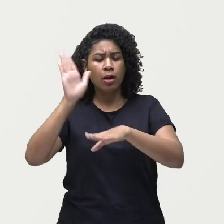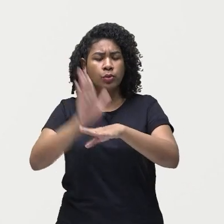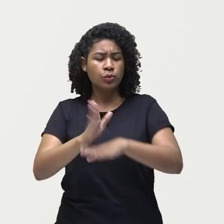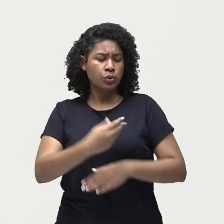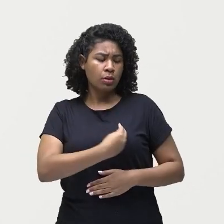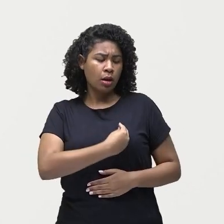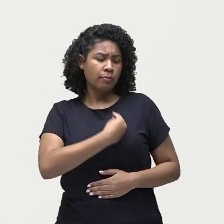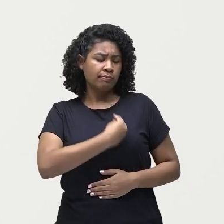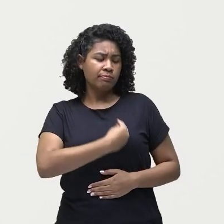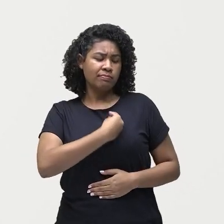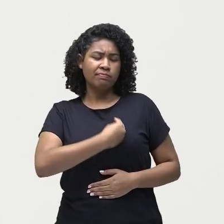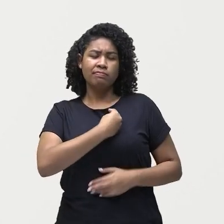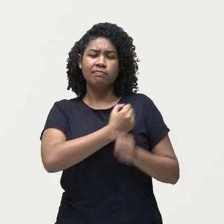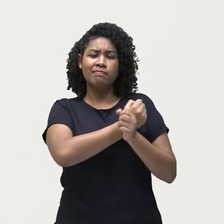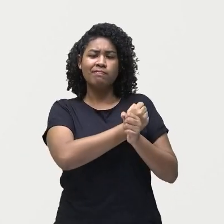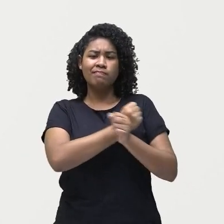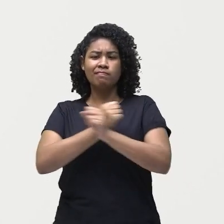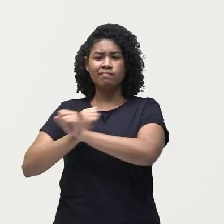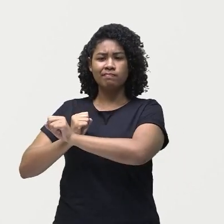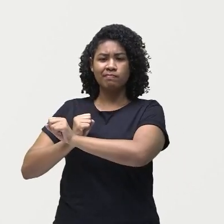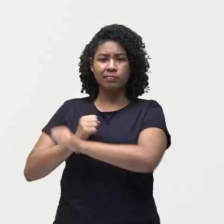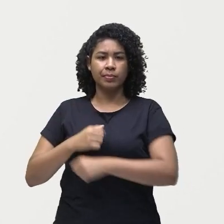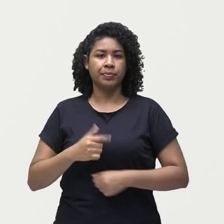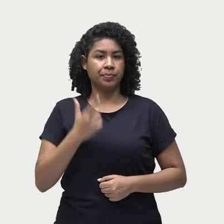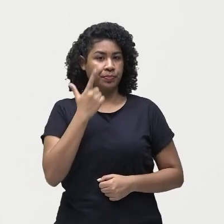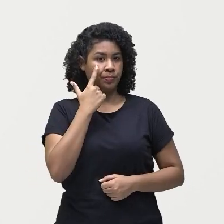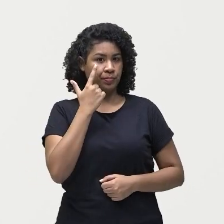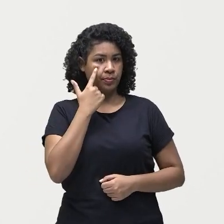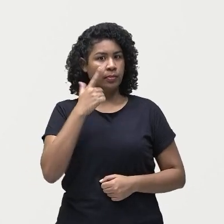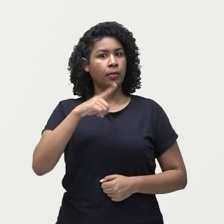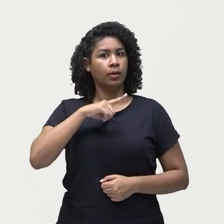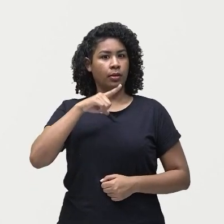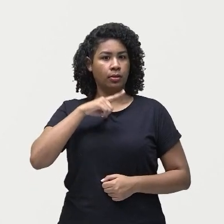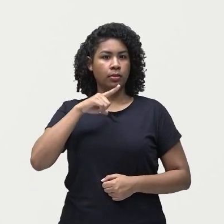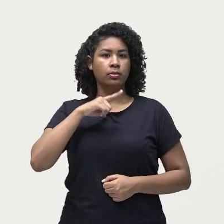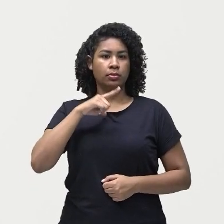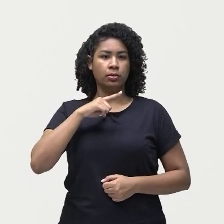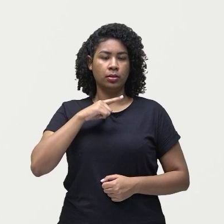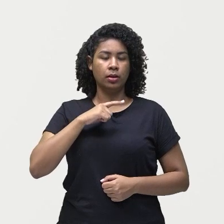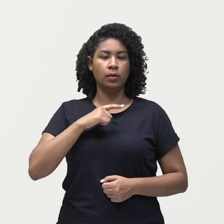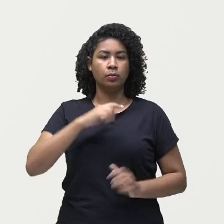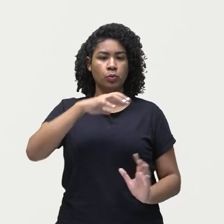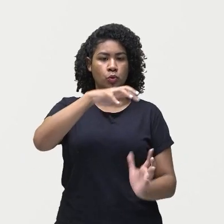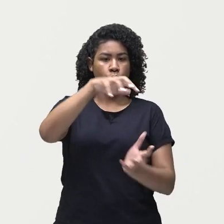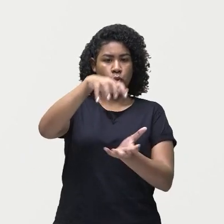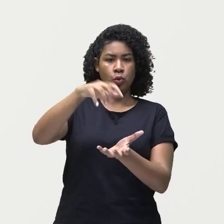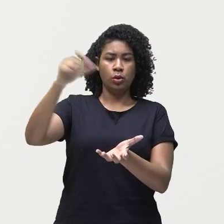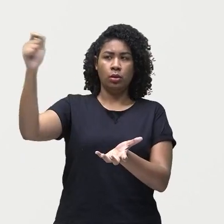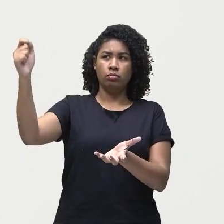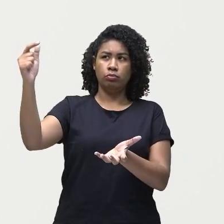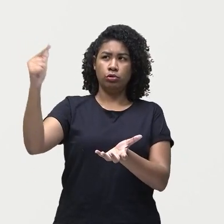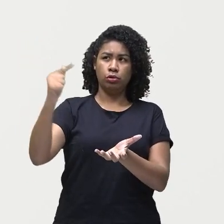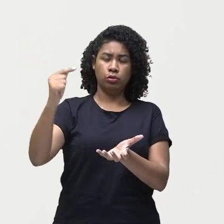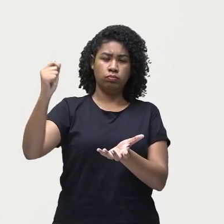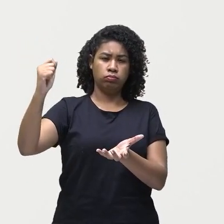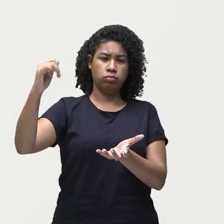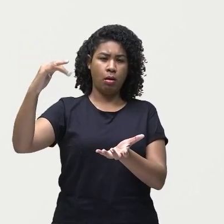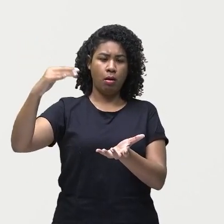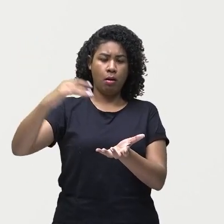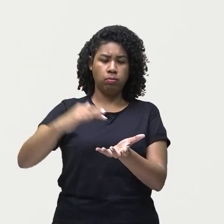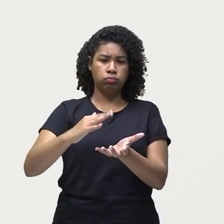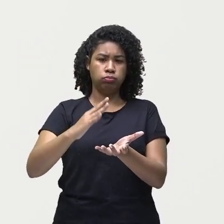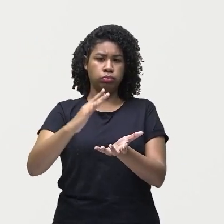vida. A energia convertida em calor não consegue voltar ao